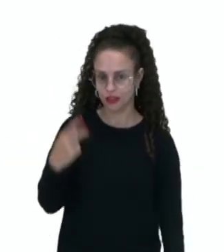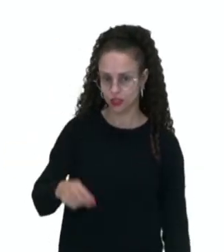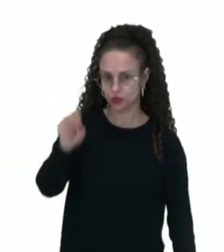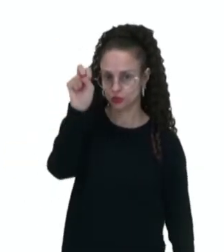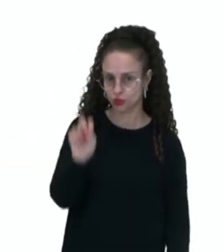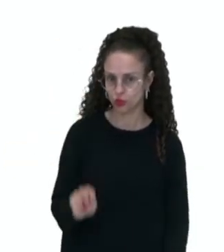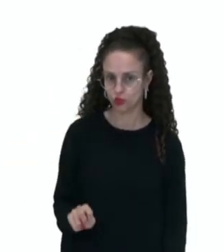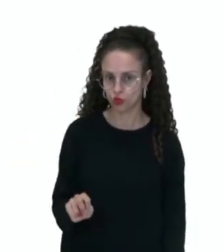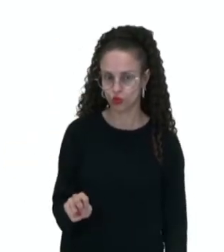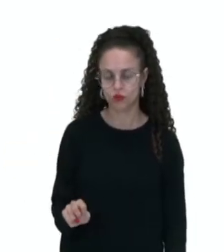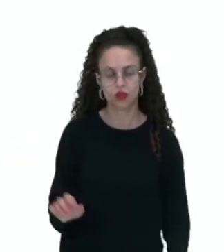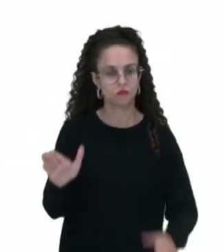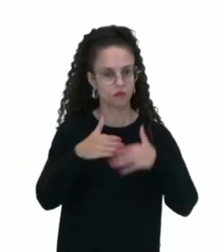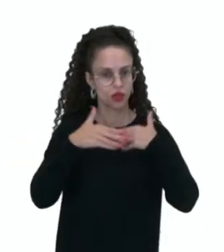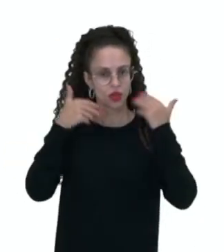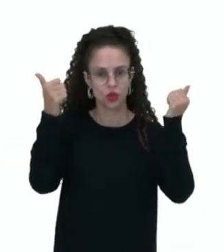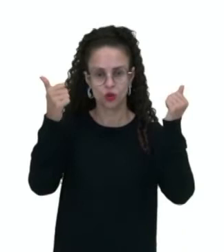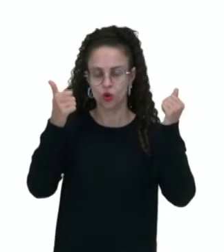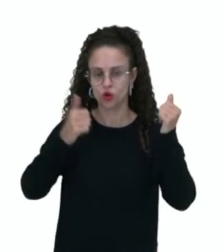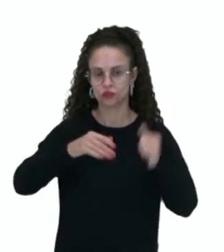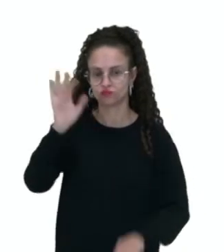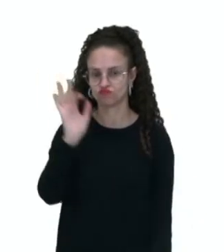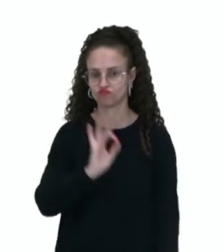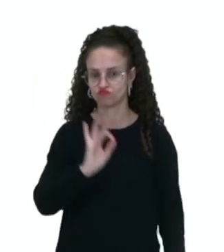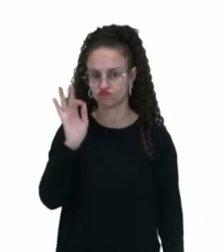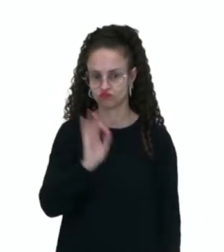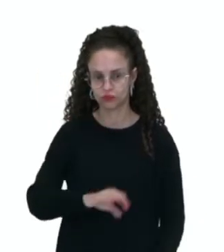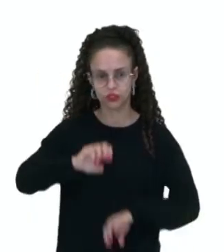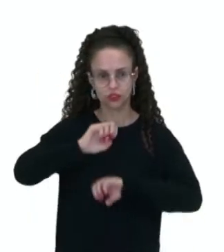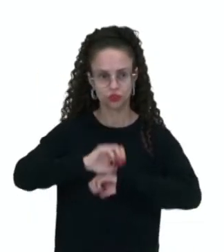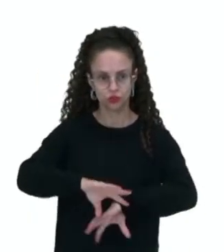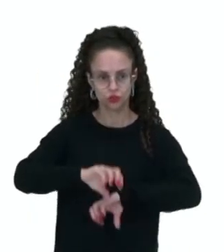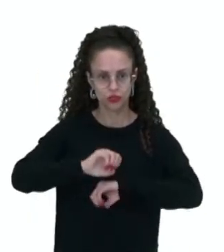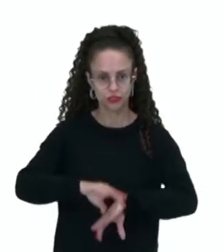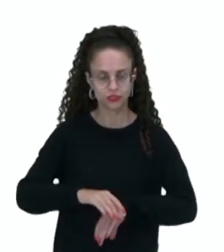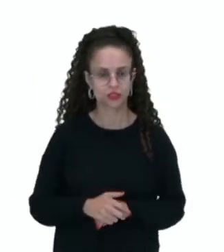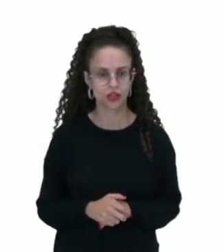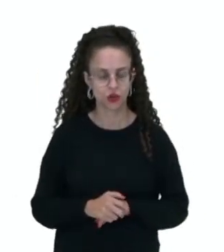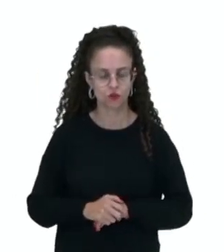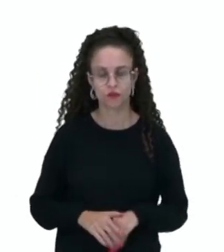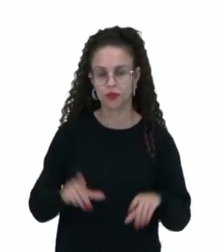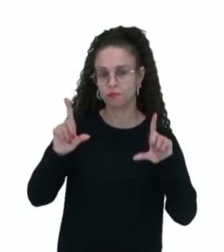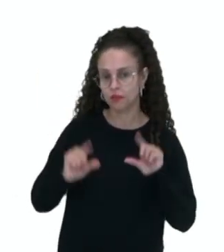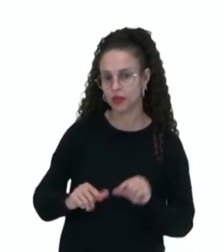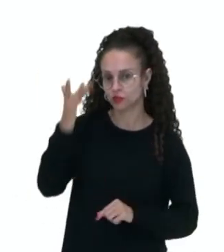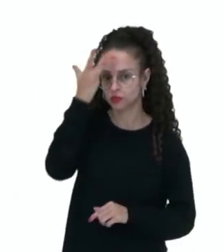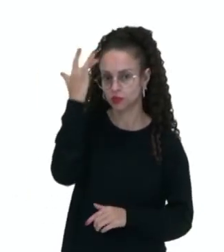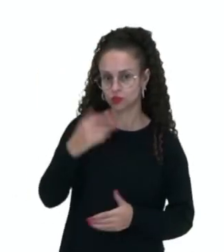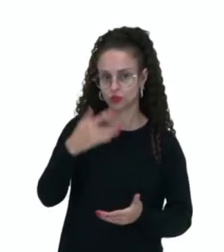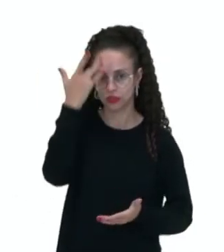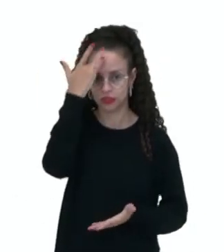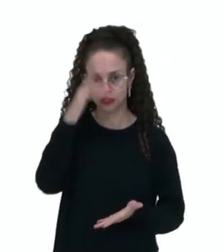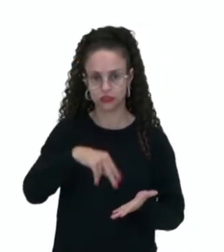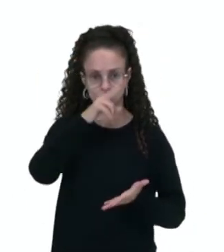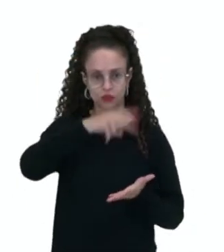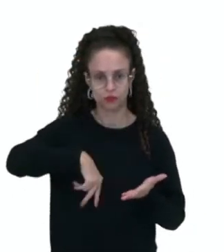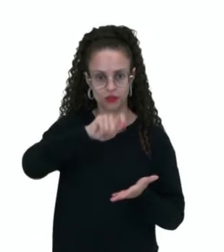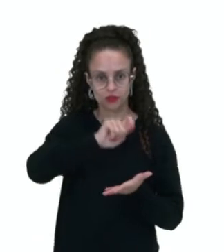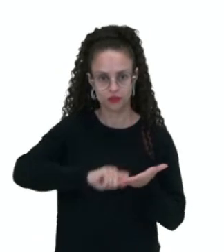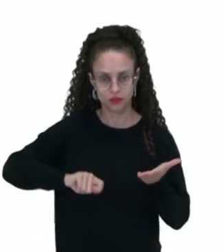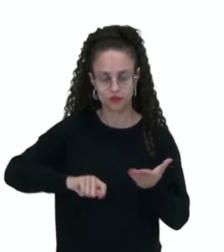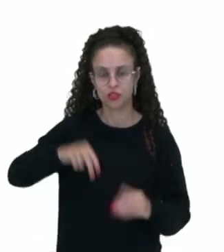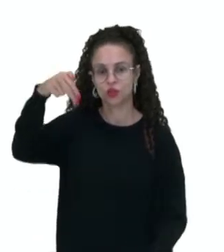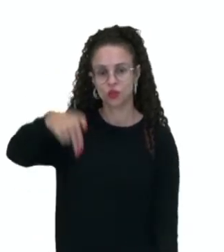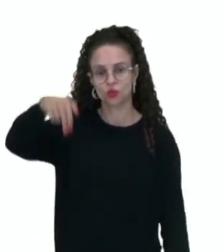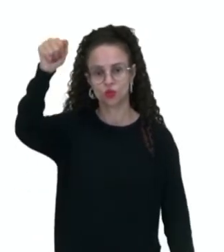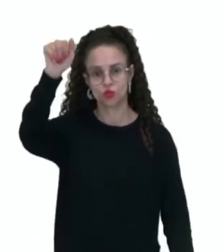Brasil, por exemplo, tem os melhores índices de educação, menos pessoas analfabetas. E o Nordeste, onde no geral tem mais